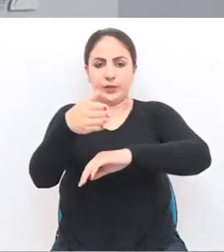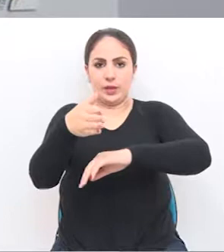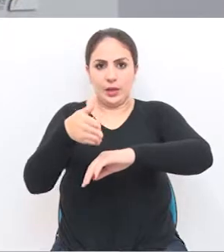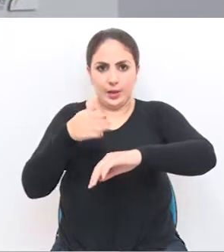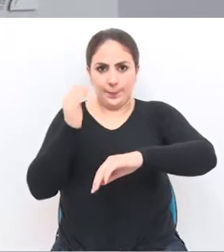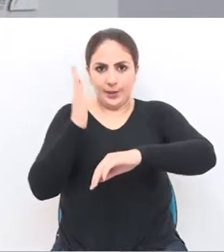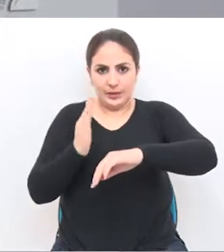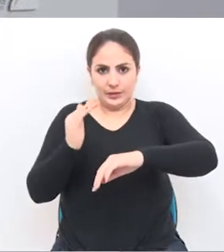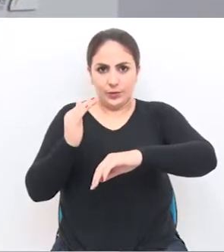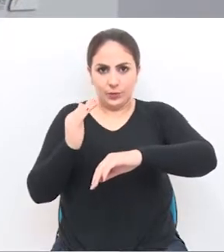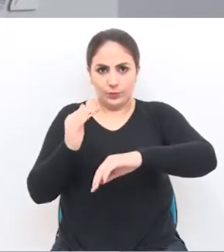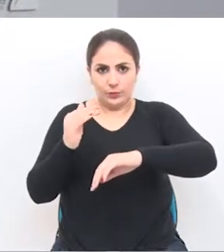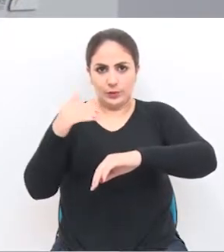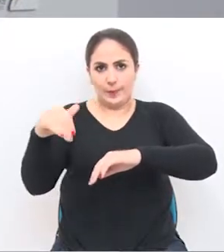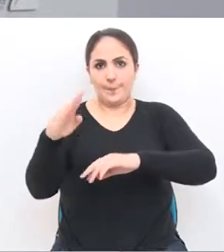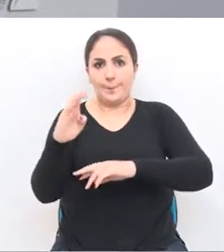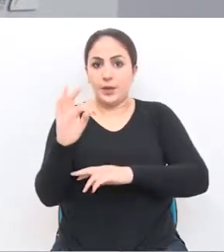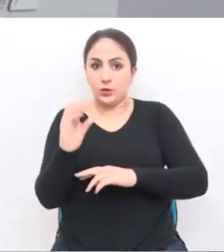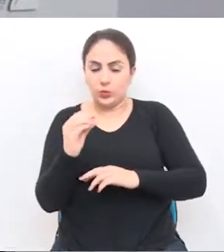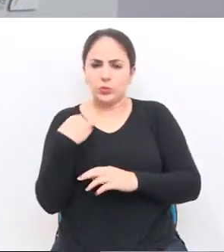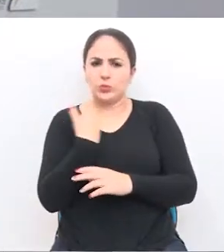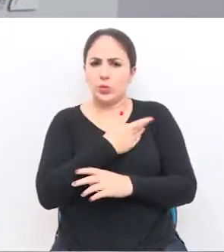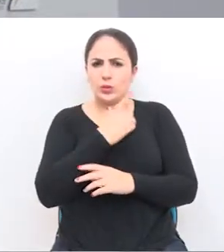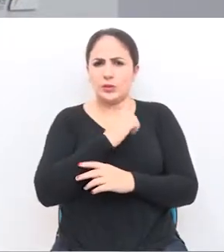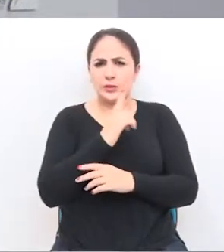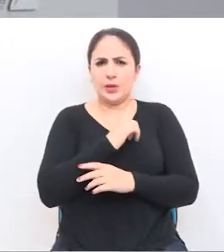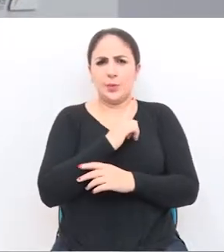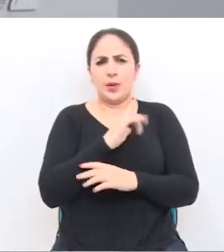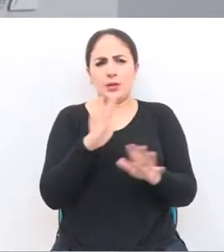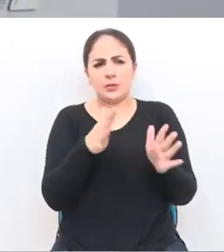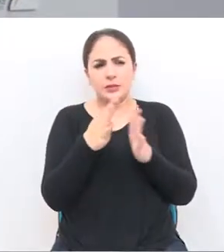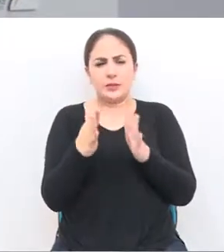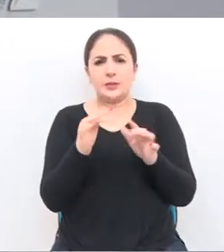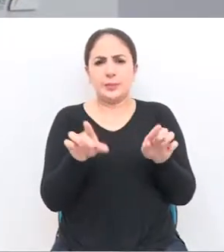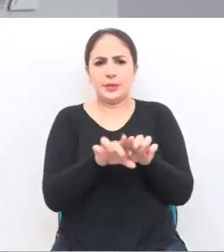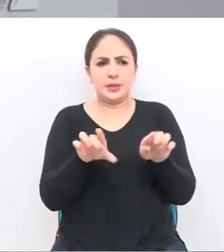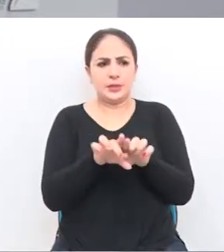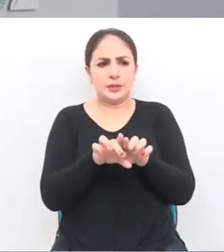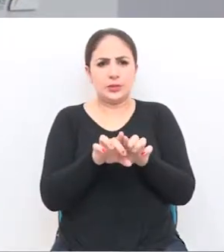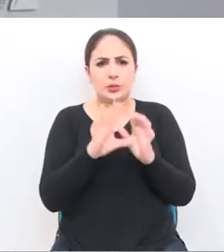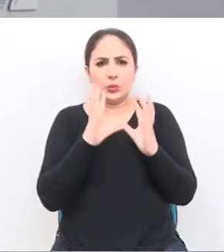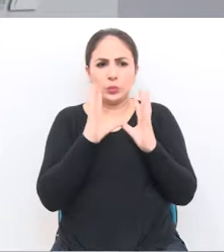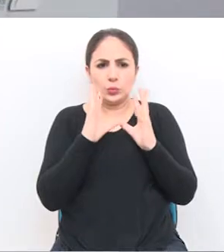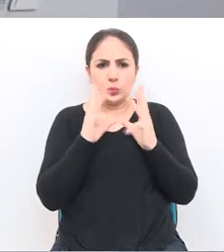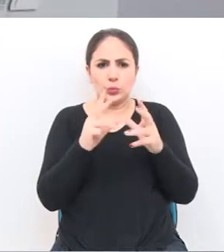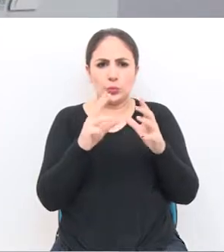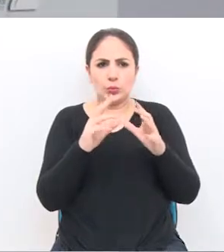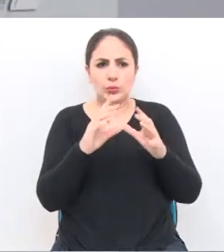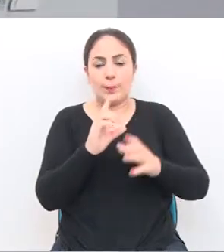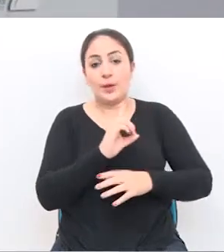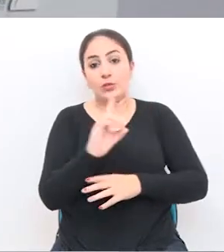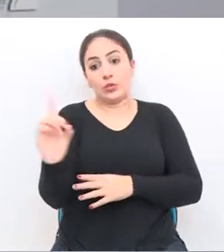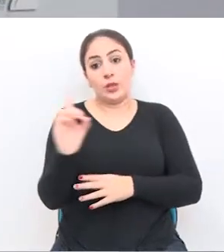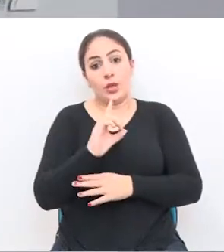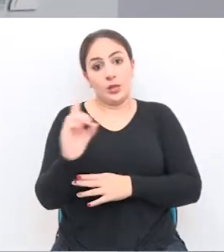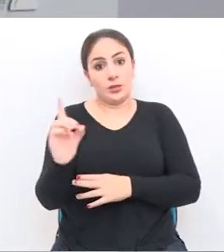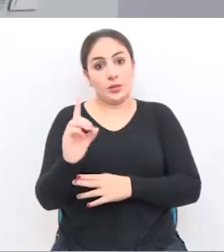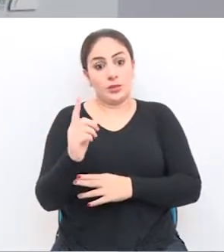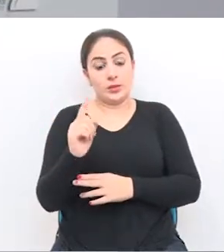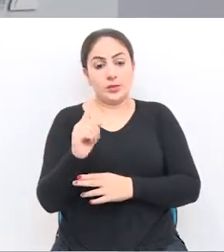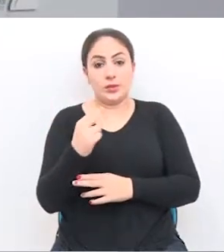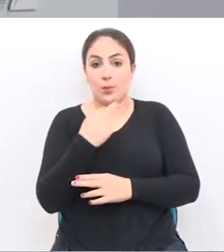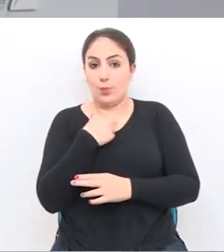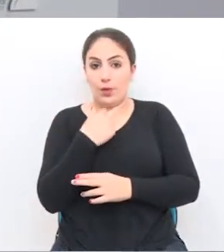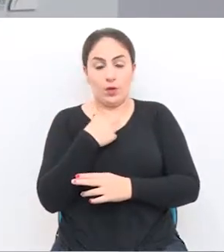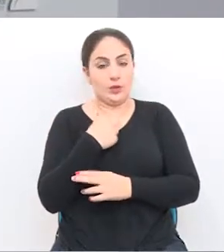Bento Gonçalves, trecho, nós temos do lado esquerdo uns tubos que acabam jogando todo o fluxo para a direita, para a mão